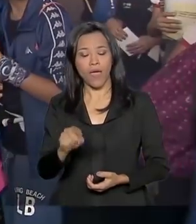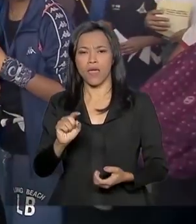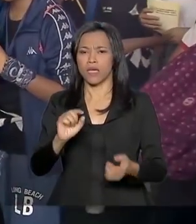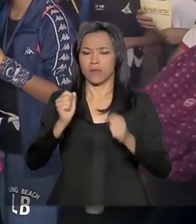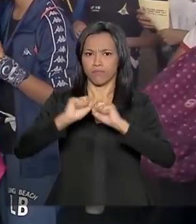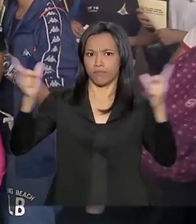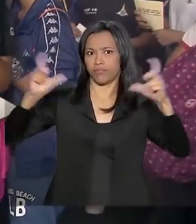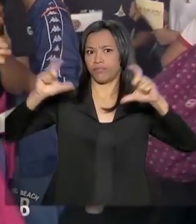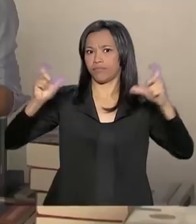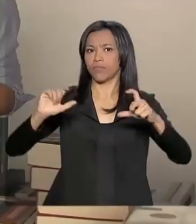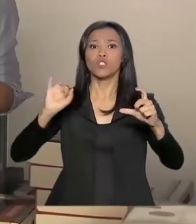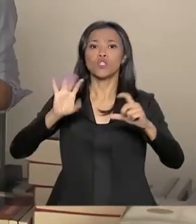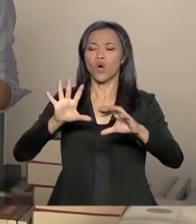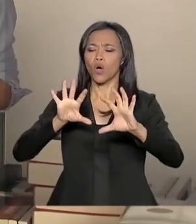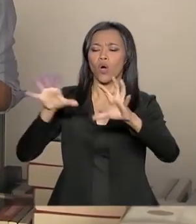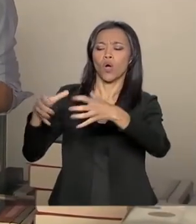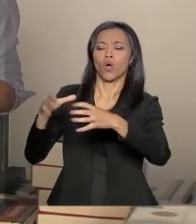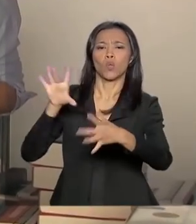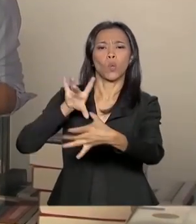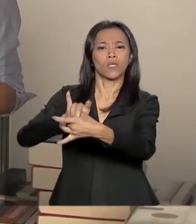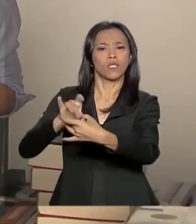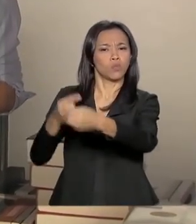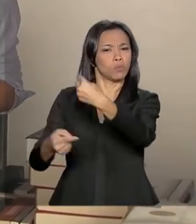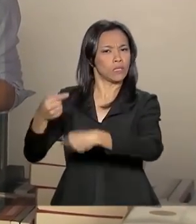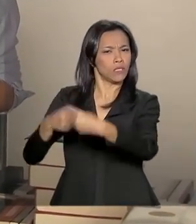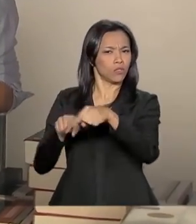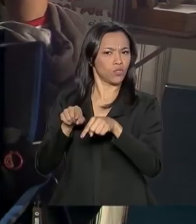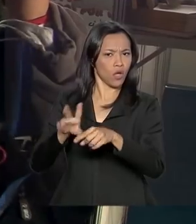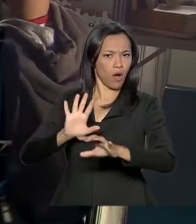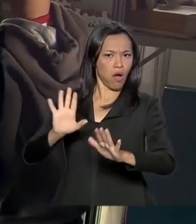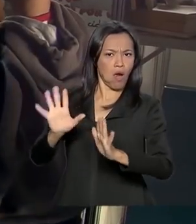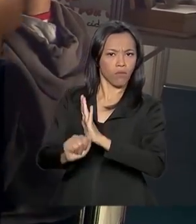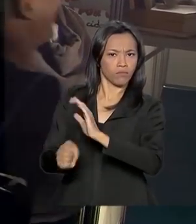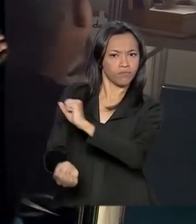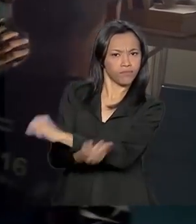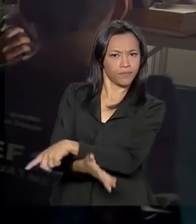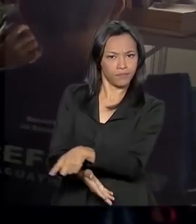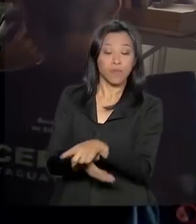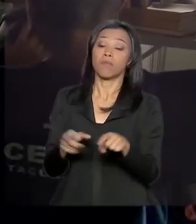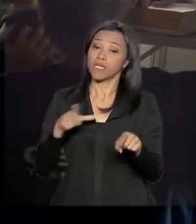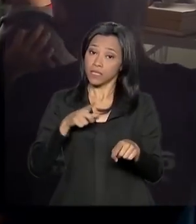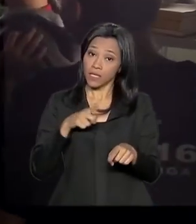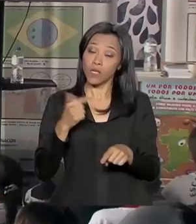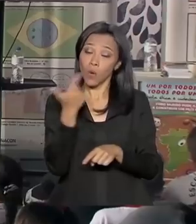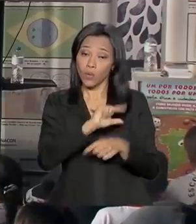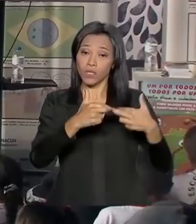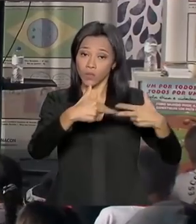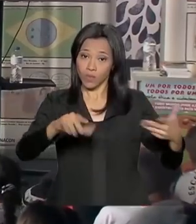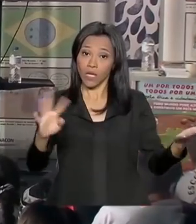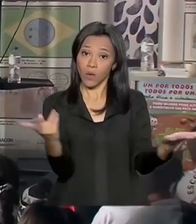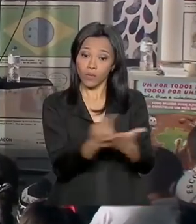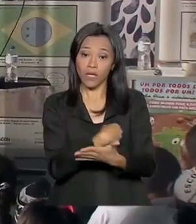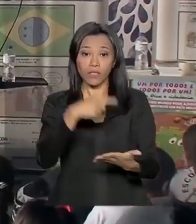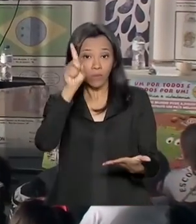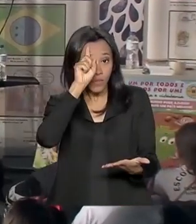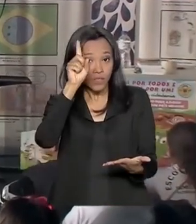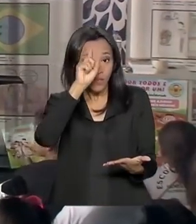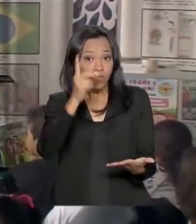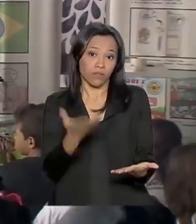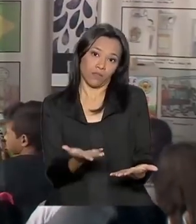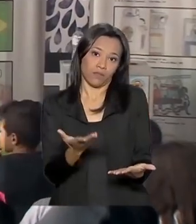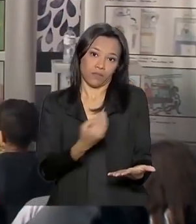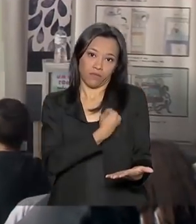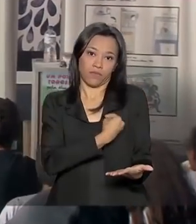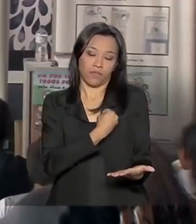escândalos políticos, mas é também aqueles atos que passam desapercebidos no dia a dia. Por isso, a Controladoria